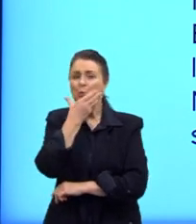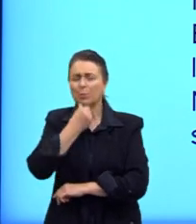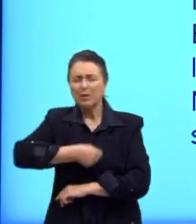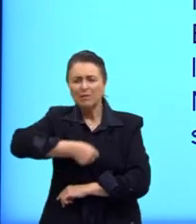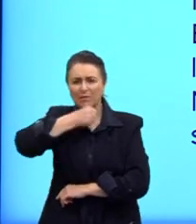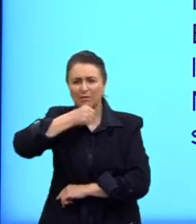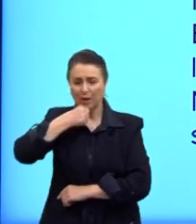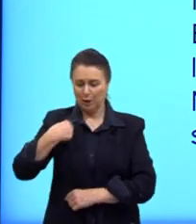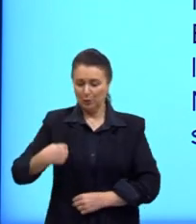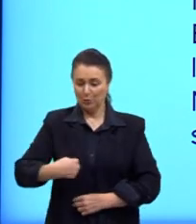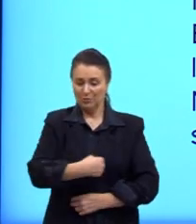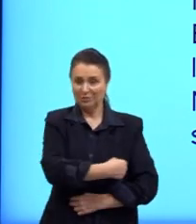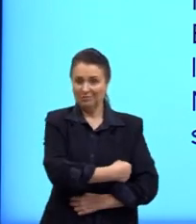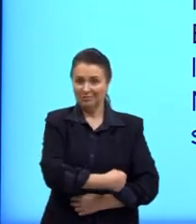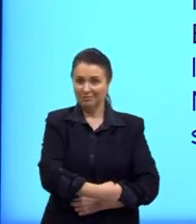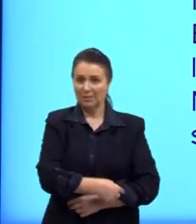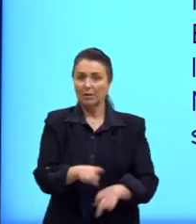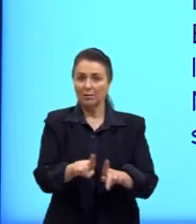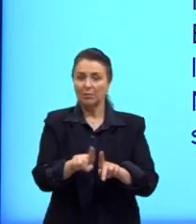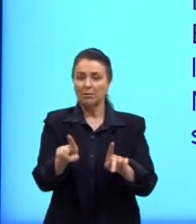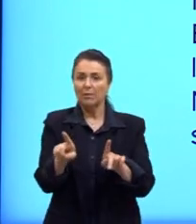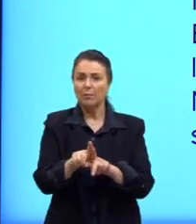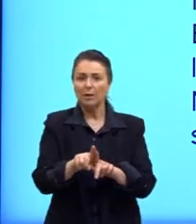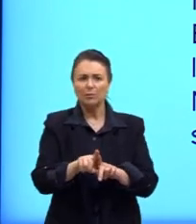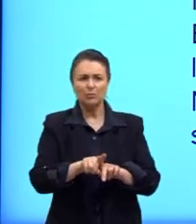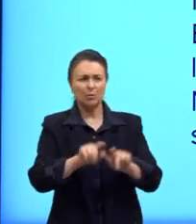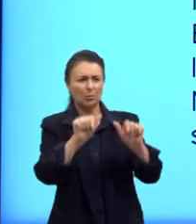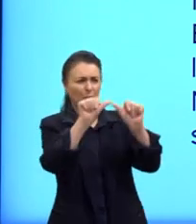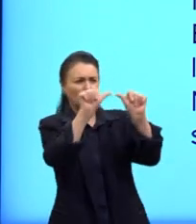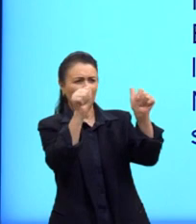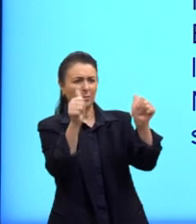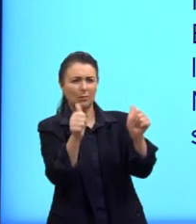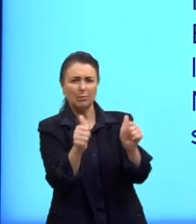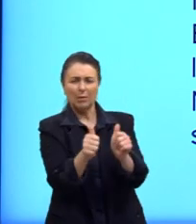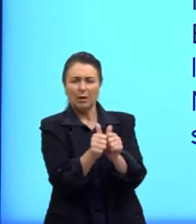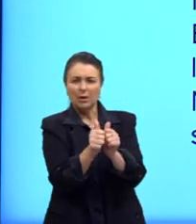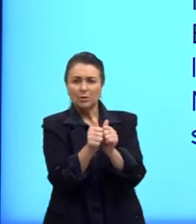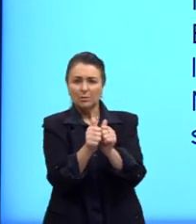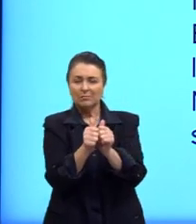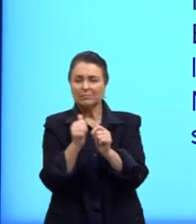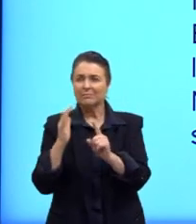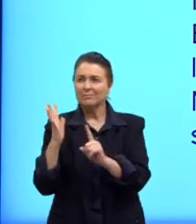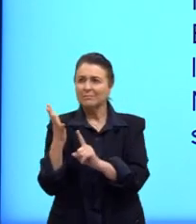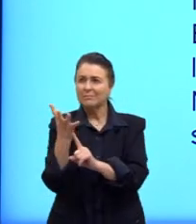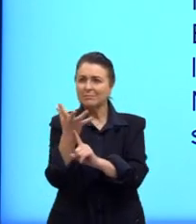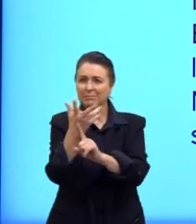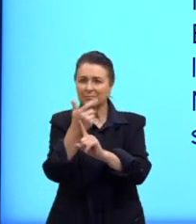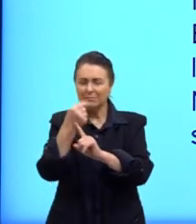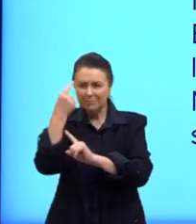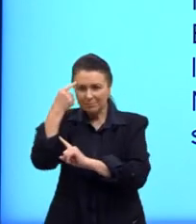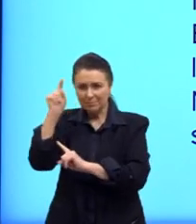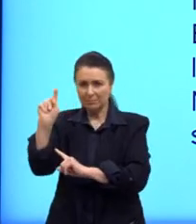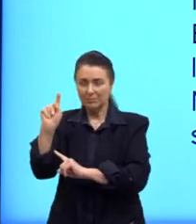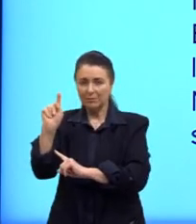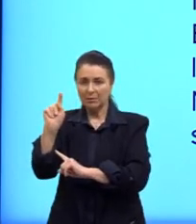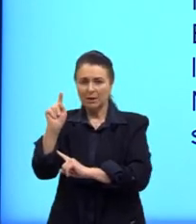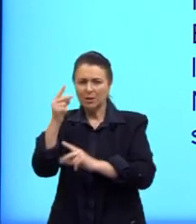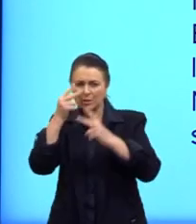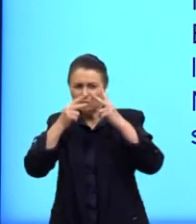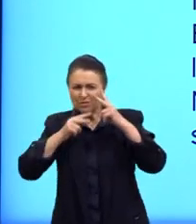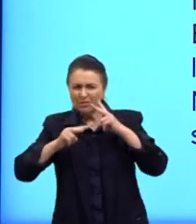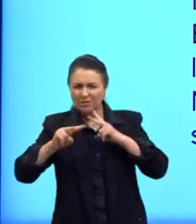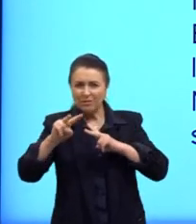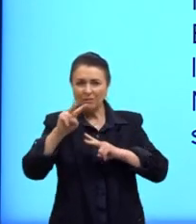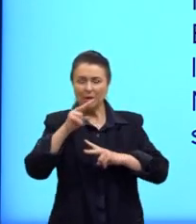também lá estava a singular figura. Que arte empintá-la! A gente, acaso, vendo-a,